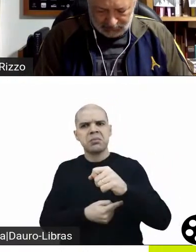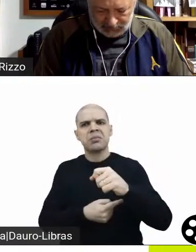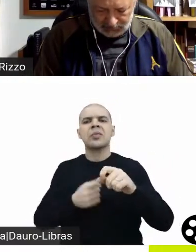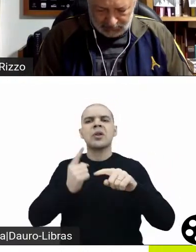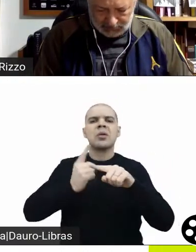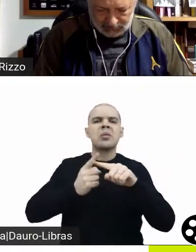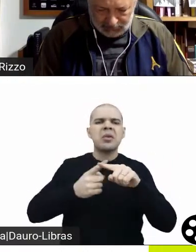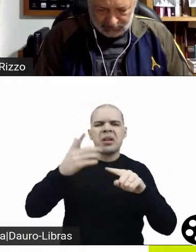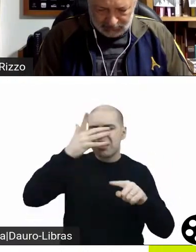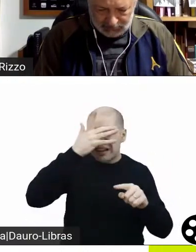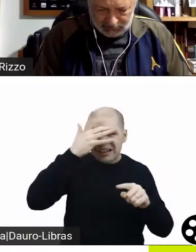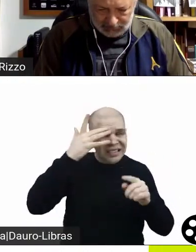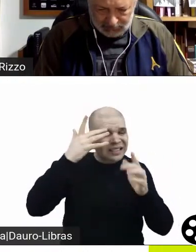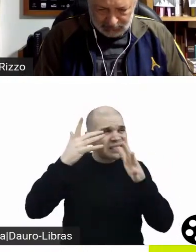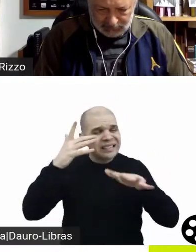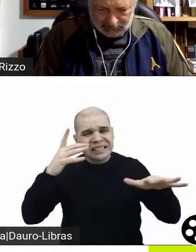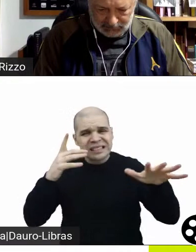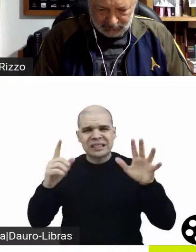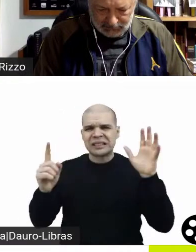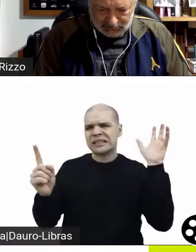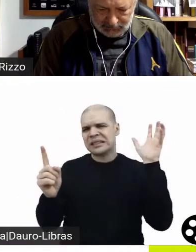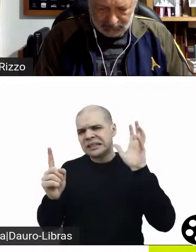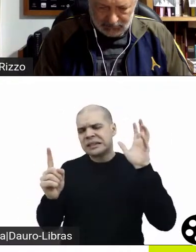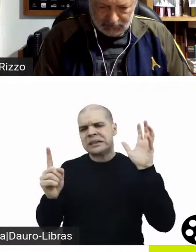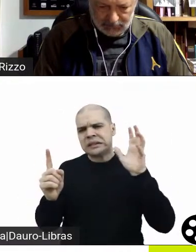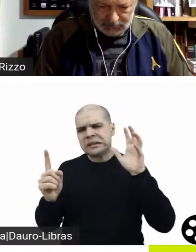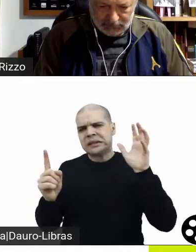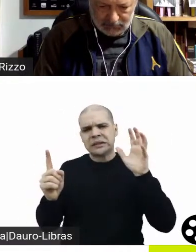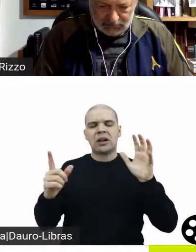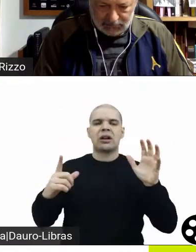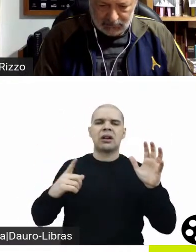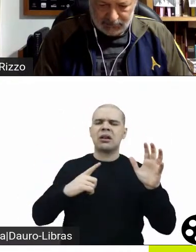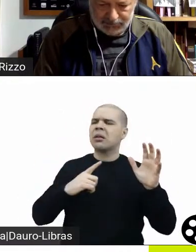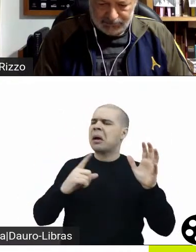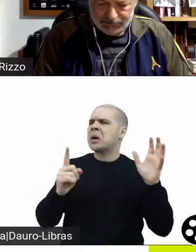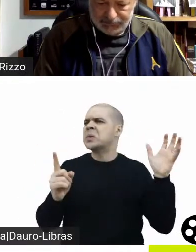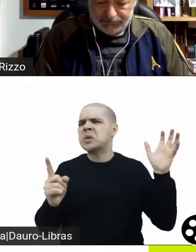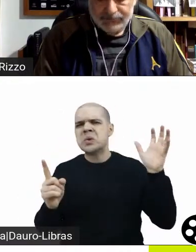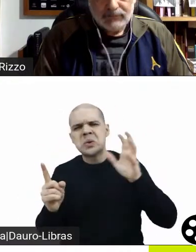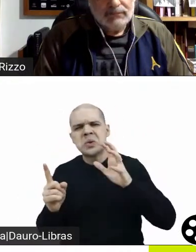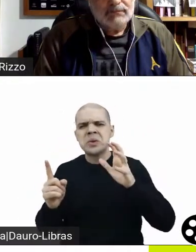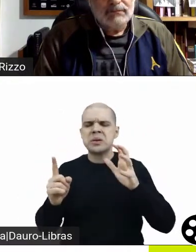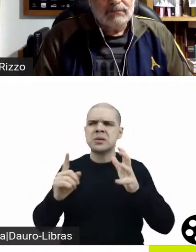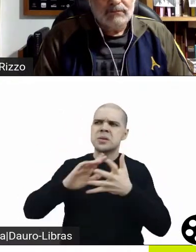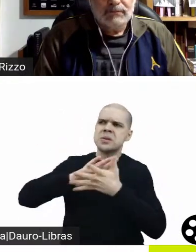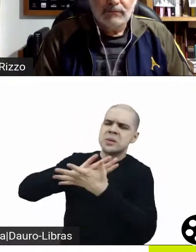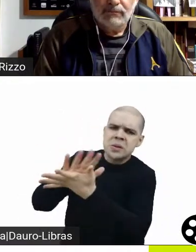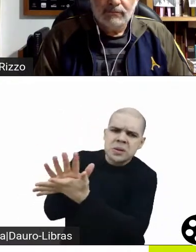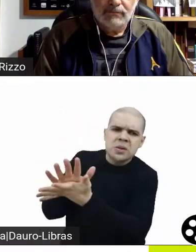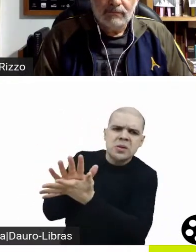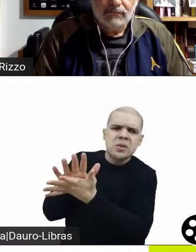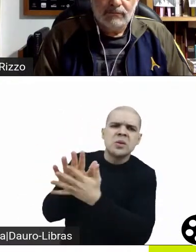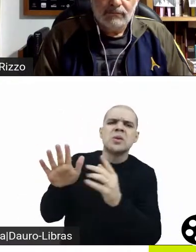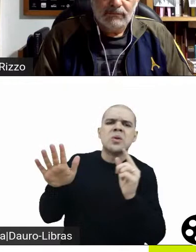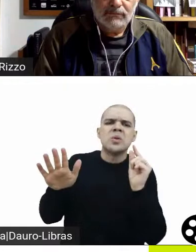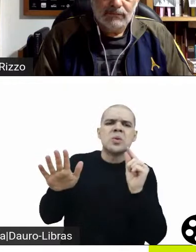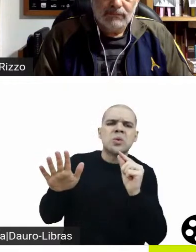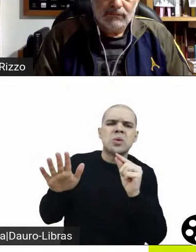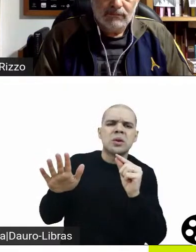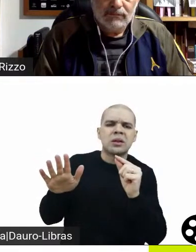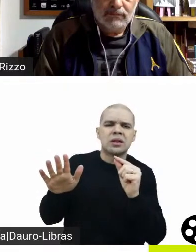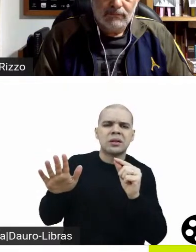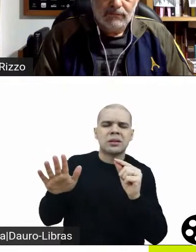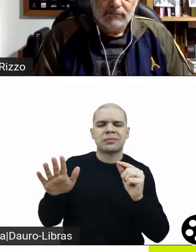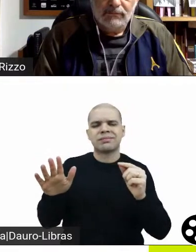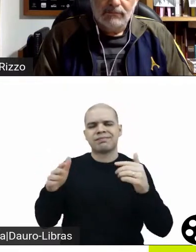que a repressão dela já não é mais moral, já não é mais psicológica, já não é mais familiar, é uma repressão física, e aí se torna